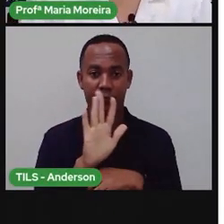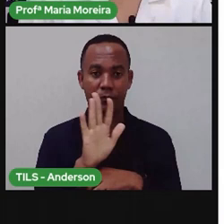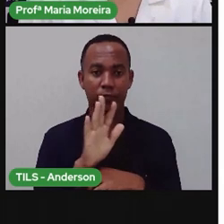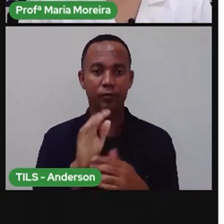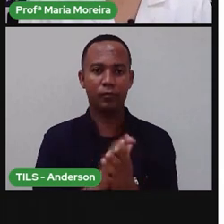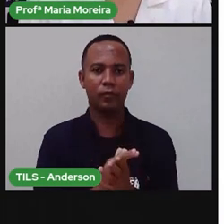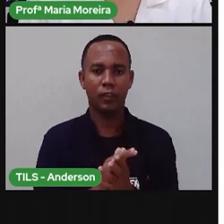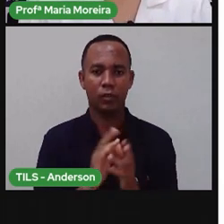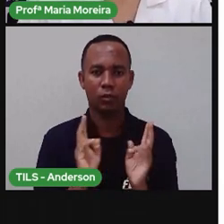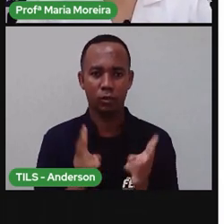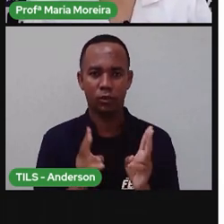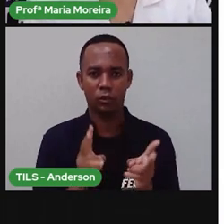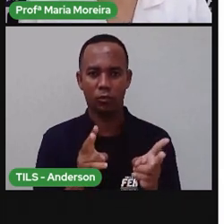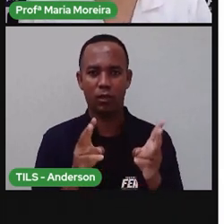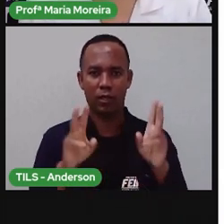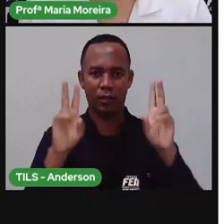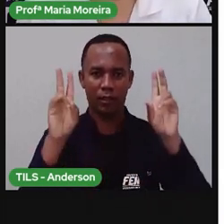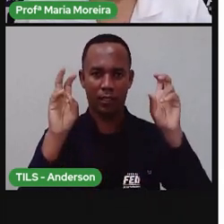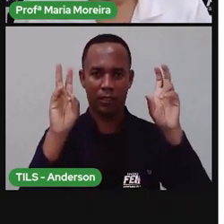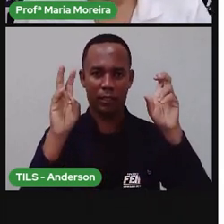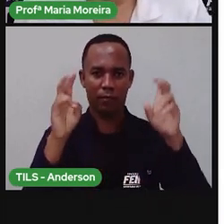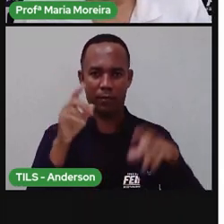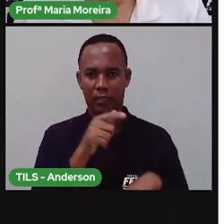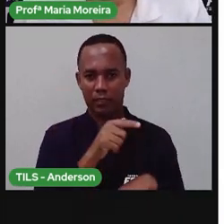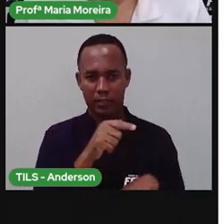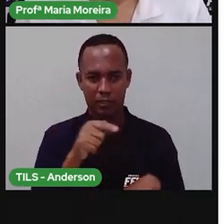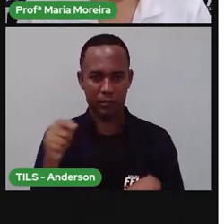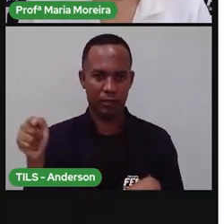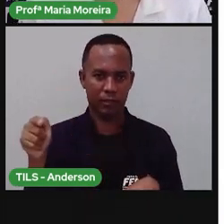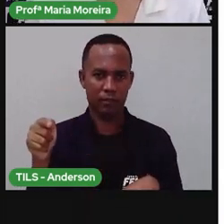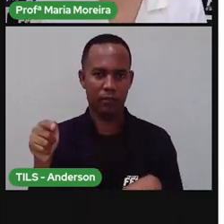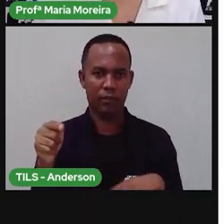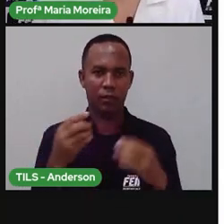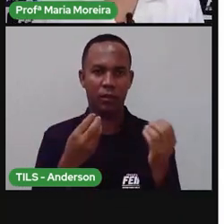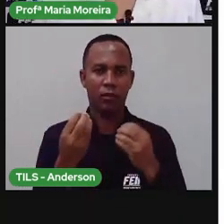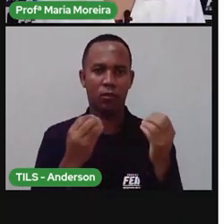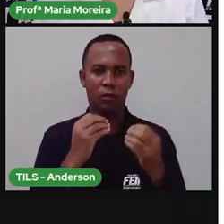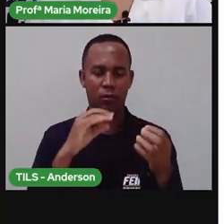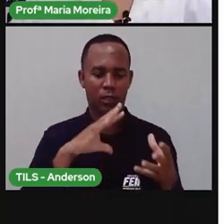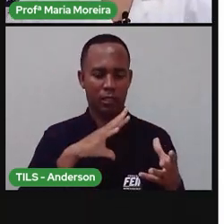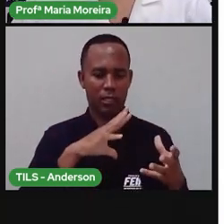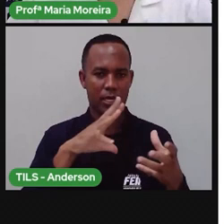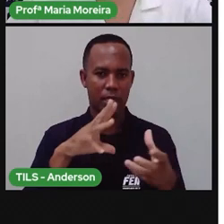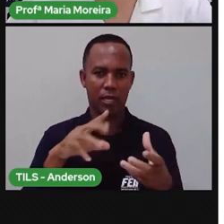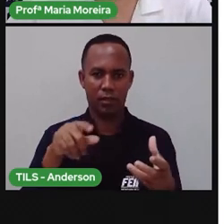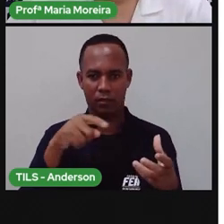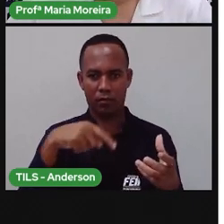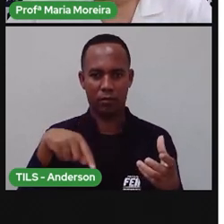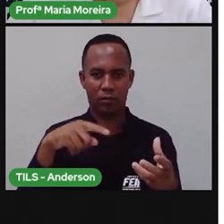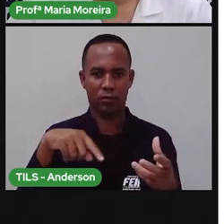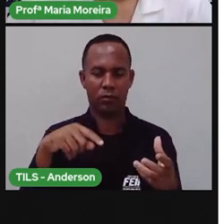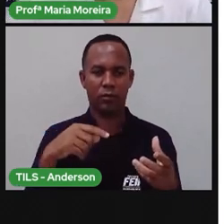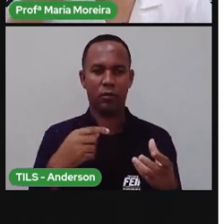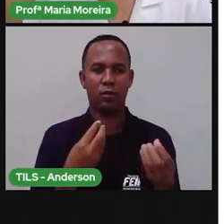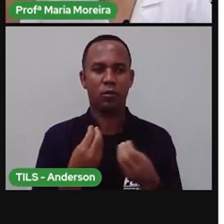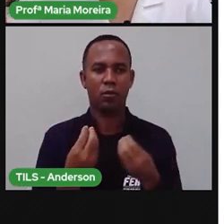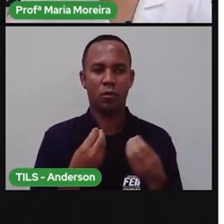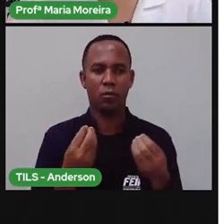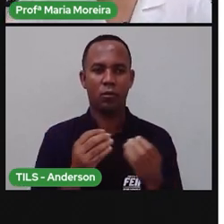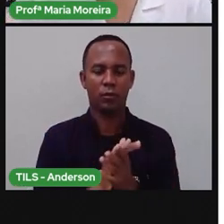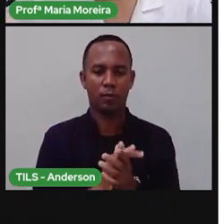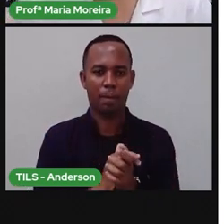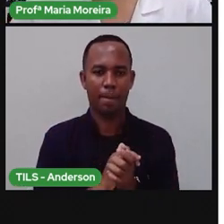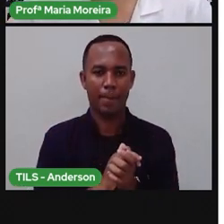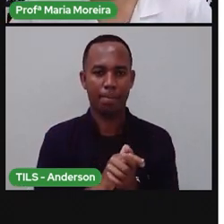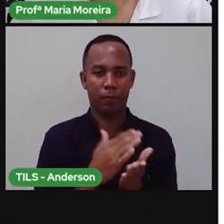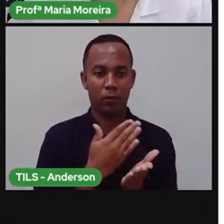Vamos continuar com o nosso tema aí da semana, Terra, Nosso Planeta! E vamos falar hoje sobre uma coisa interessante, né? Em que inclusive